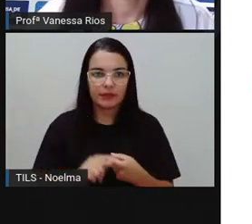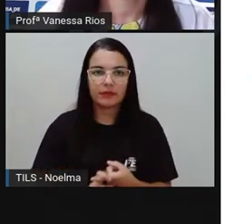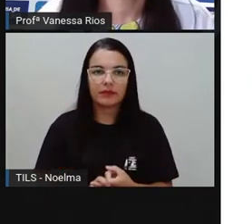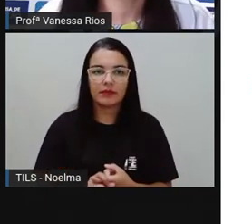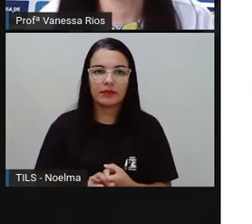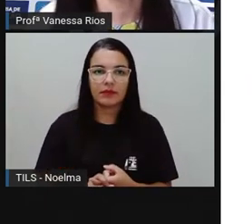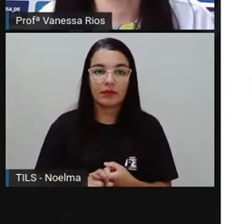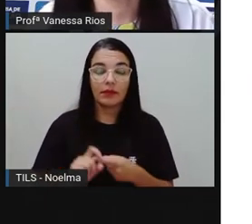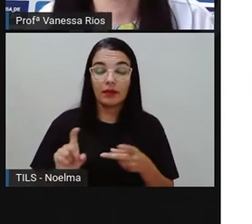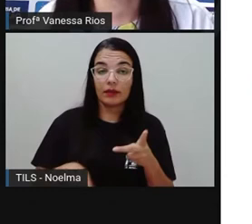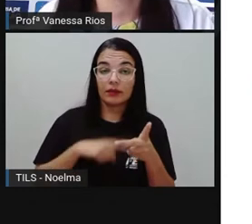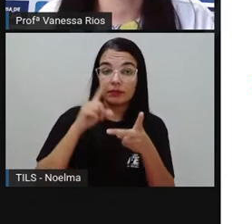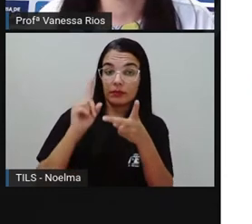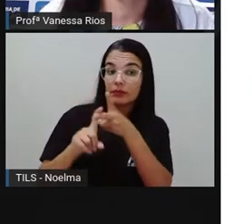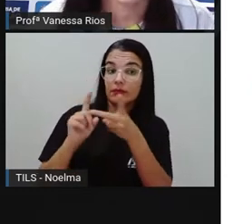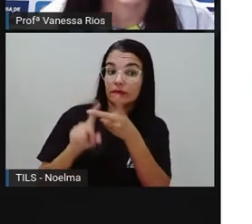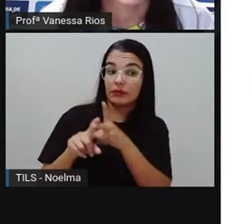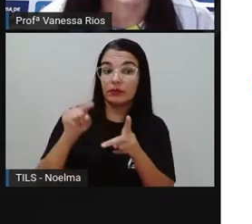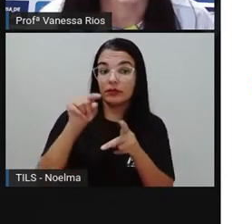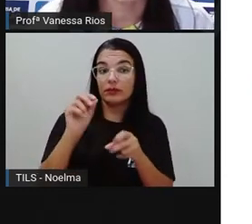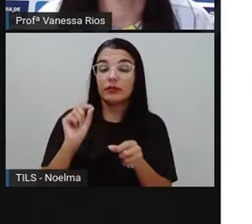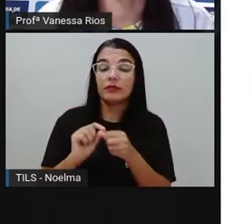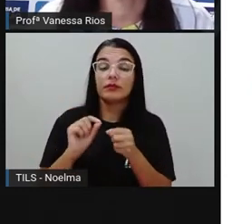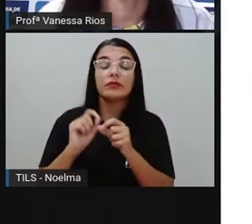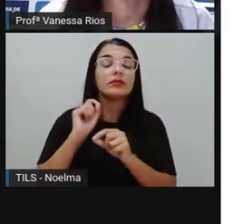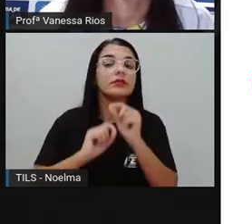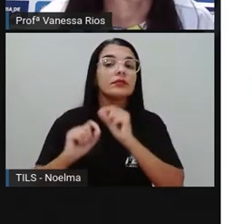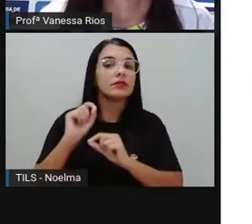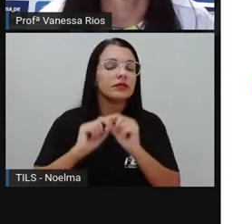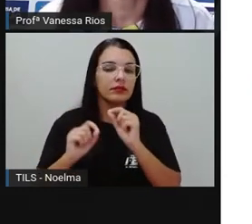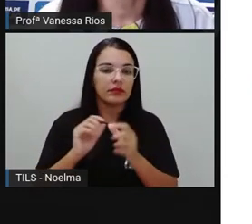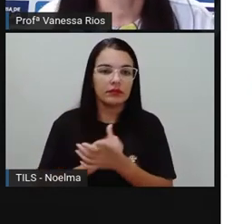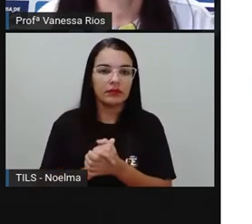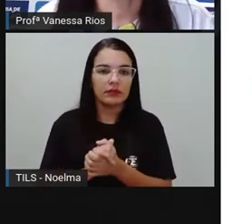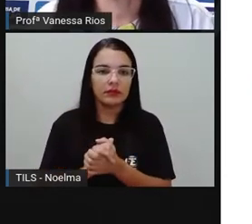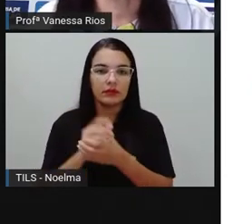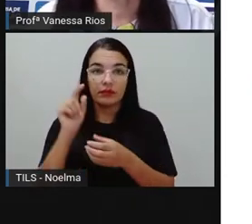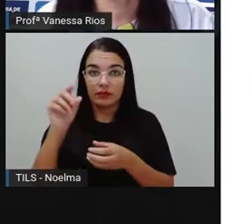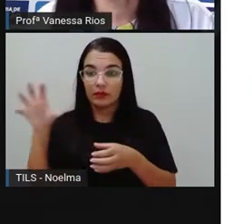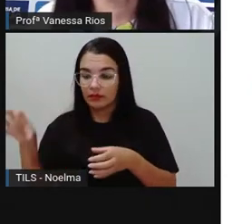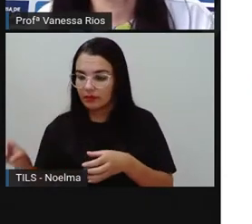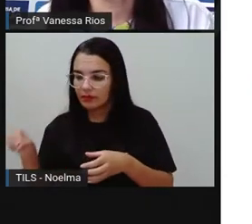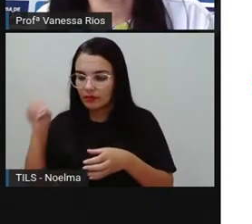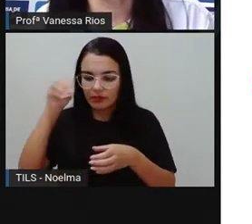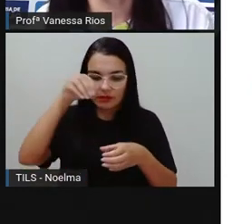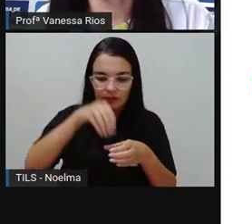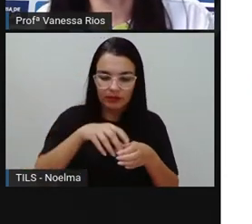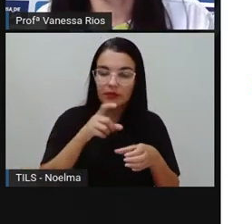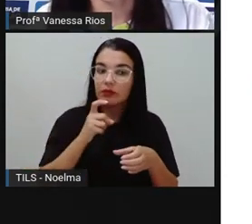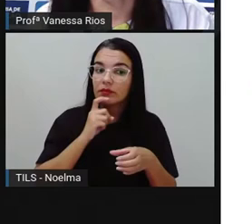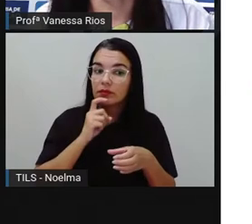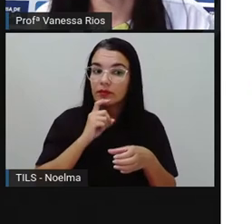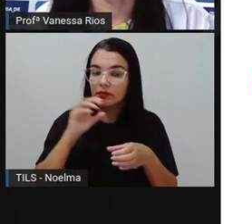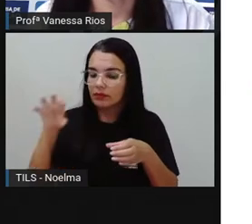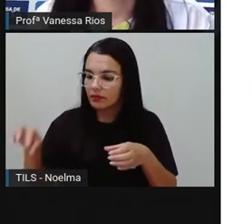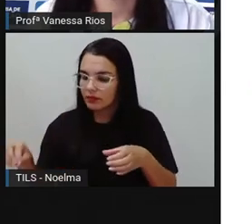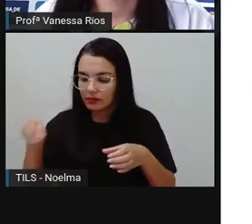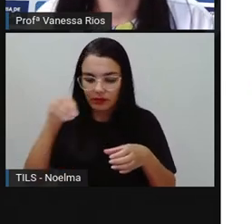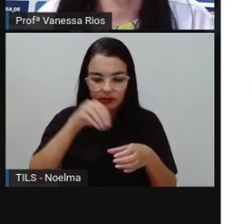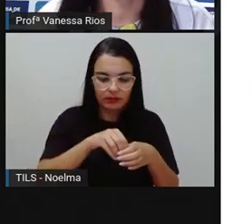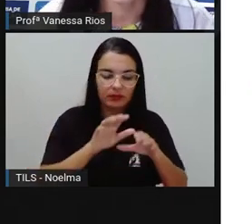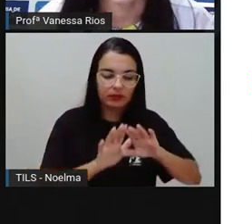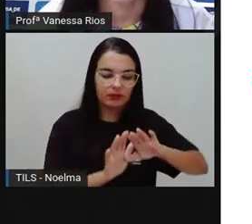E a partir disso, o que é que você vai fazer? Qual é o procedimento? Colocar alguns cubos de gelo no recipiente e